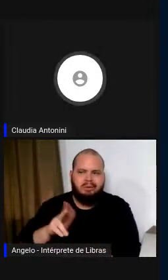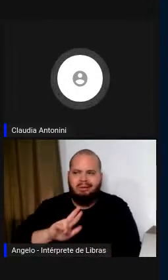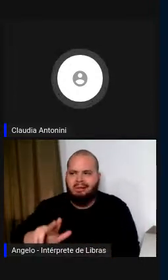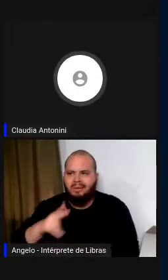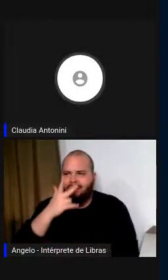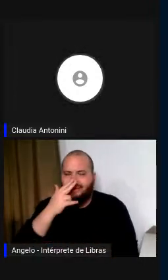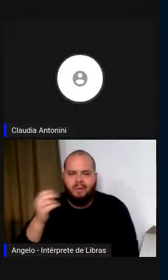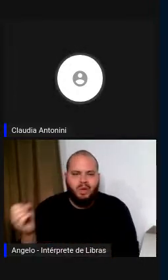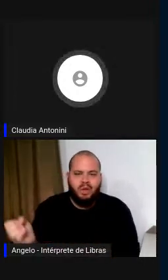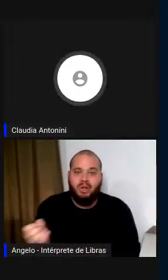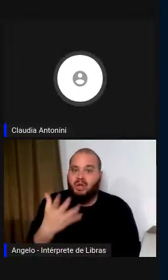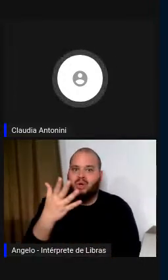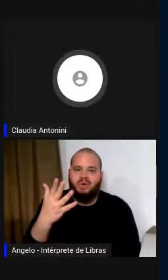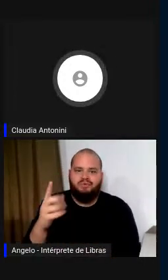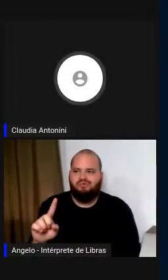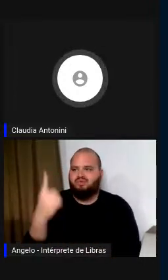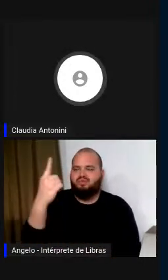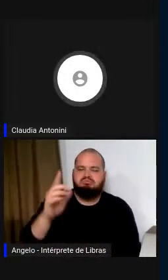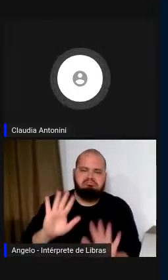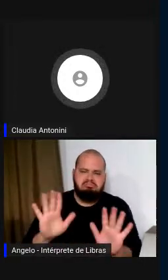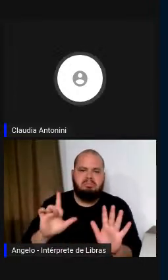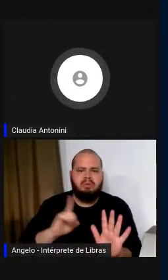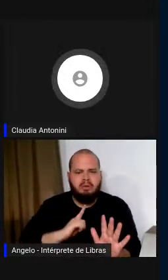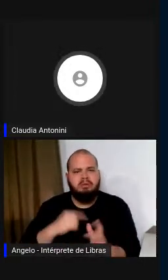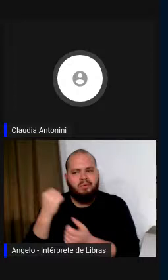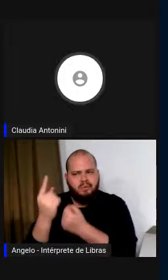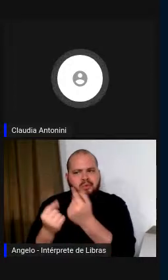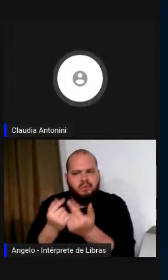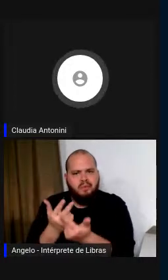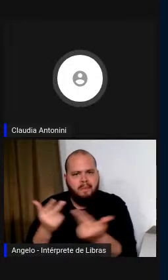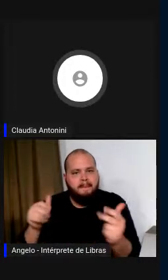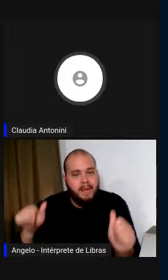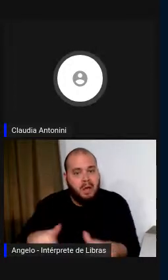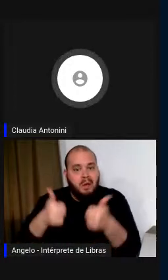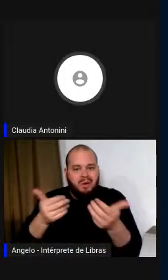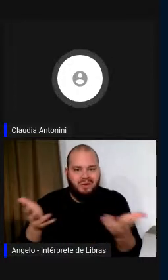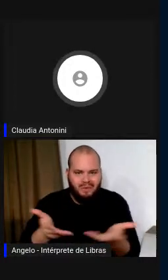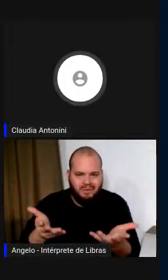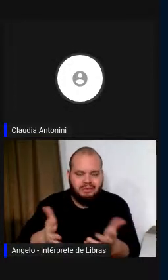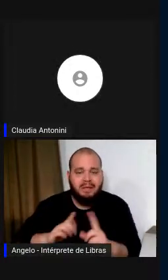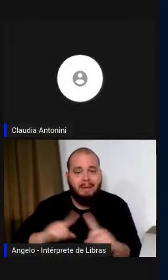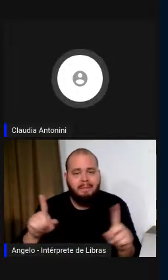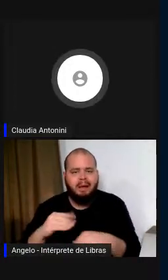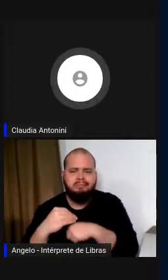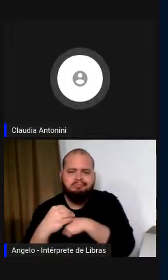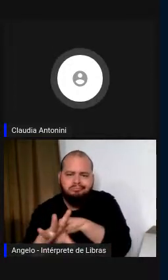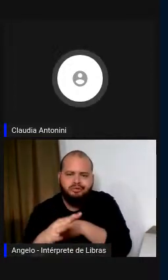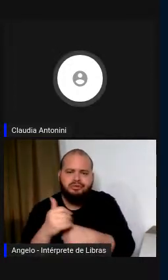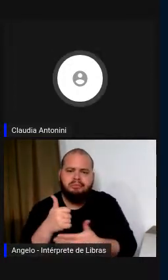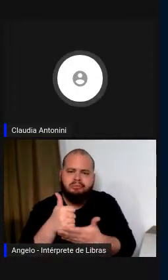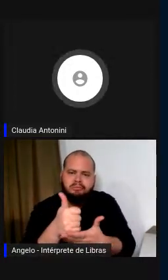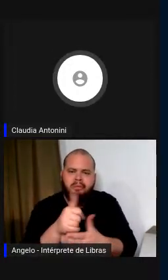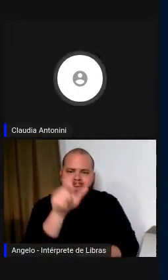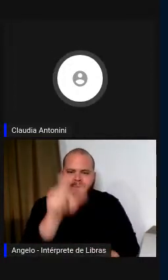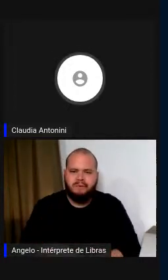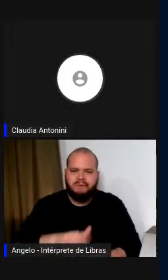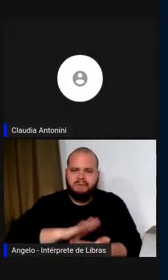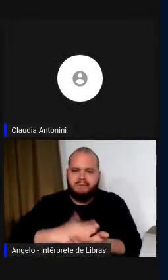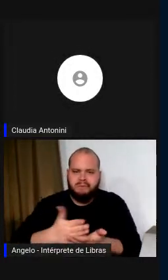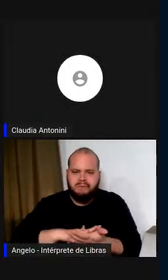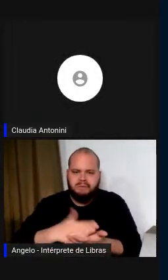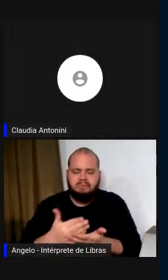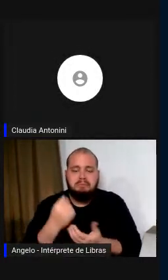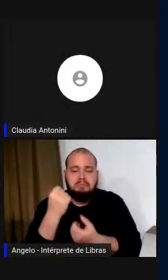evoluído. Nós temos umas coisas muito melhores hoje, mas sugere ao intérprete algumas palavras